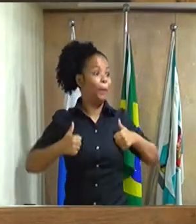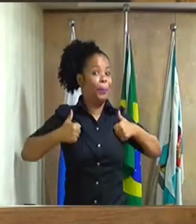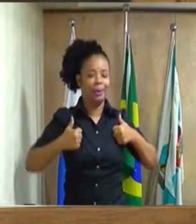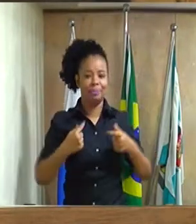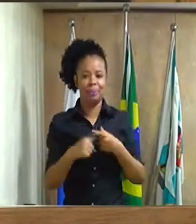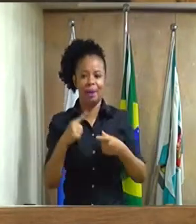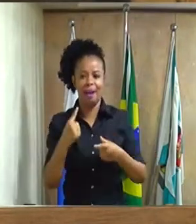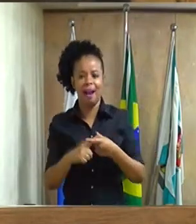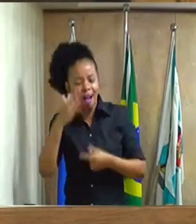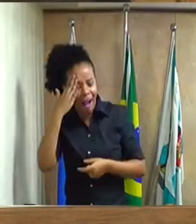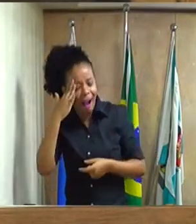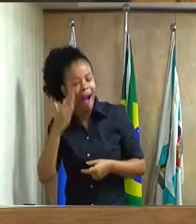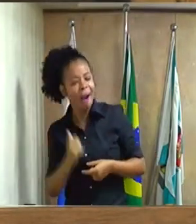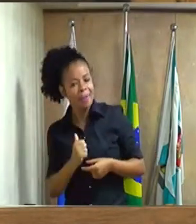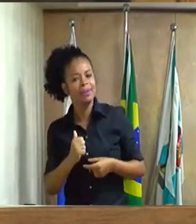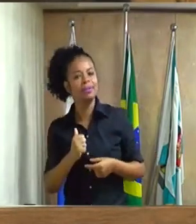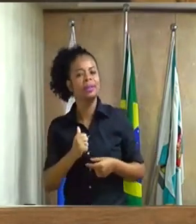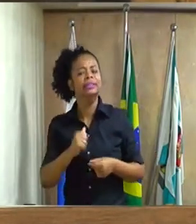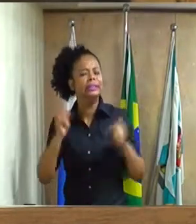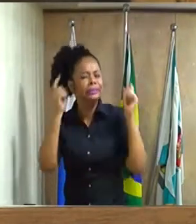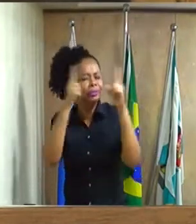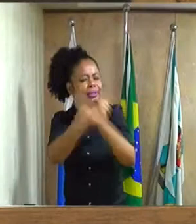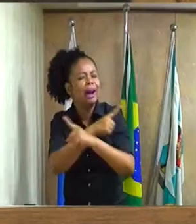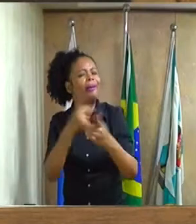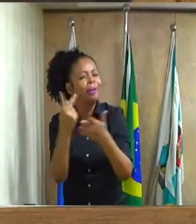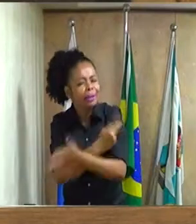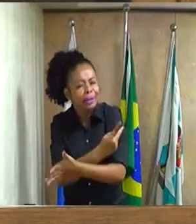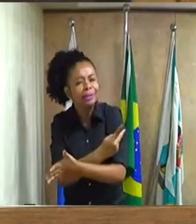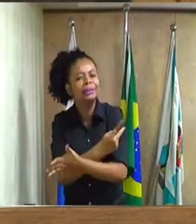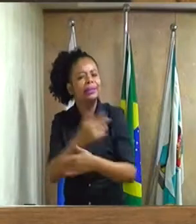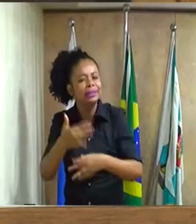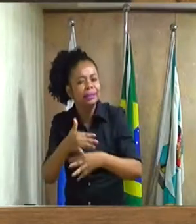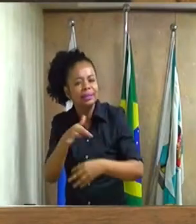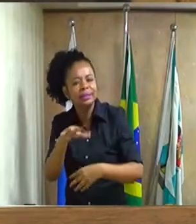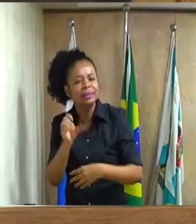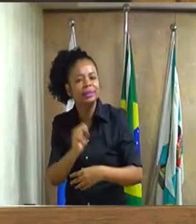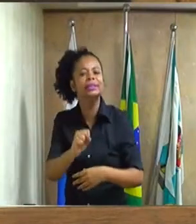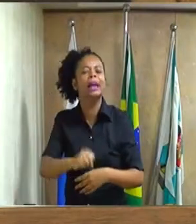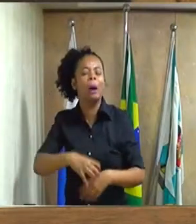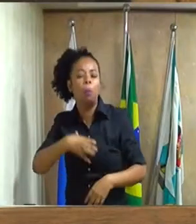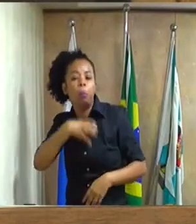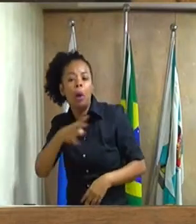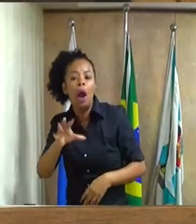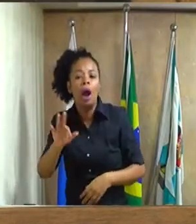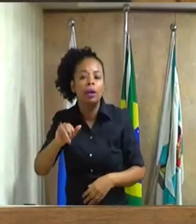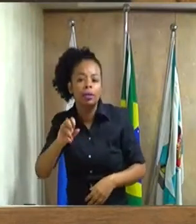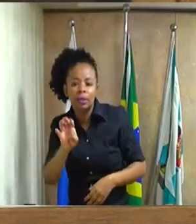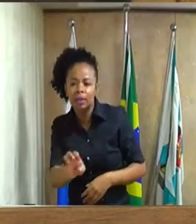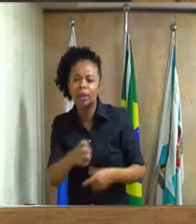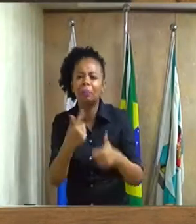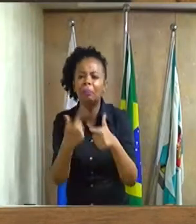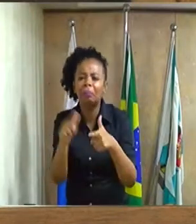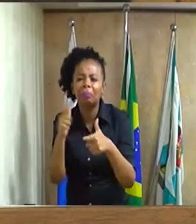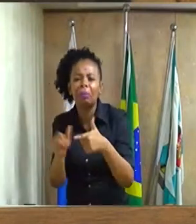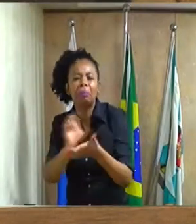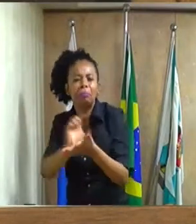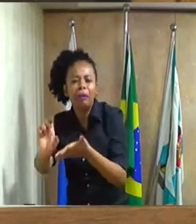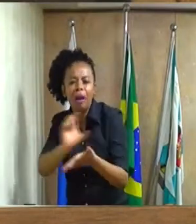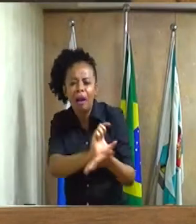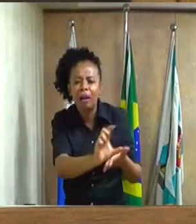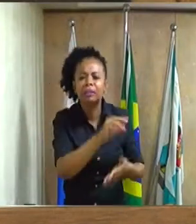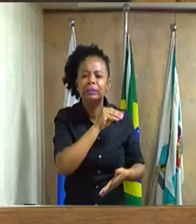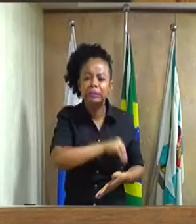mesmo sabendo da dificuldade que a cidade vem enfrentando, mesmo sabendo dos